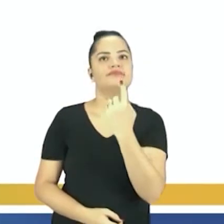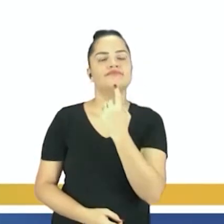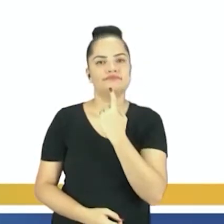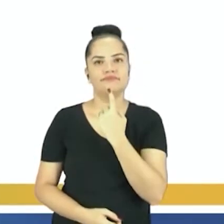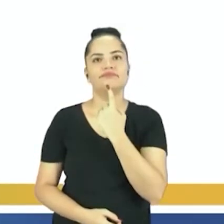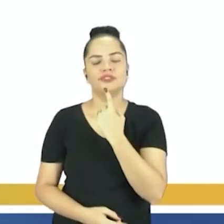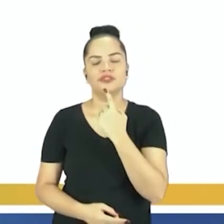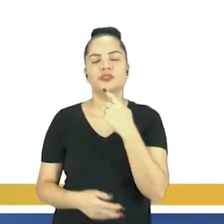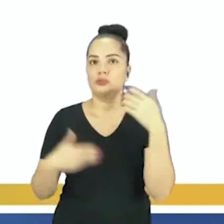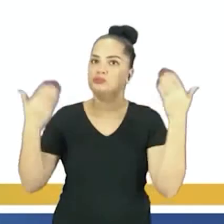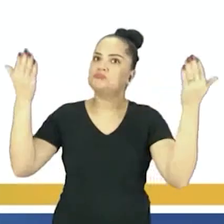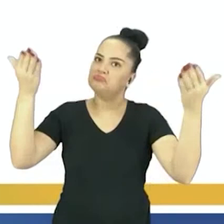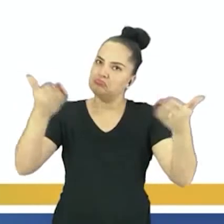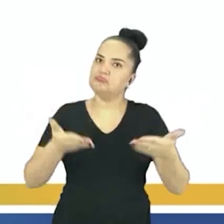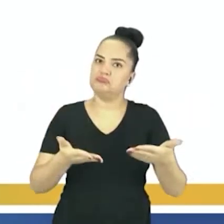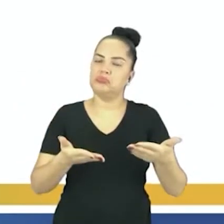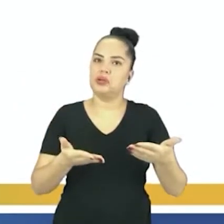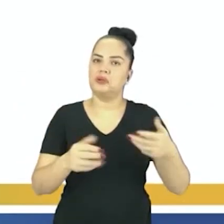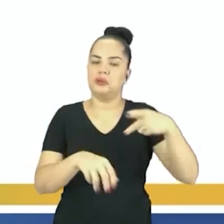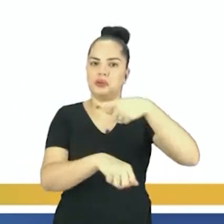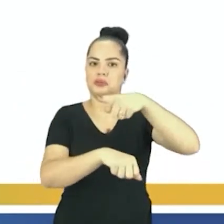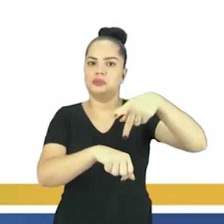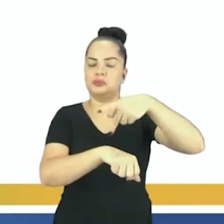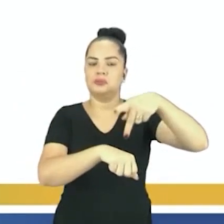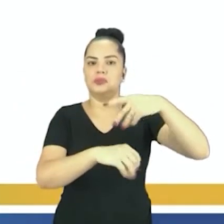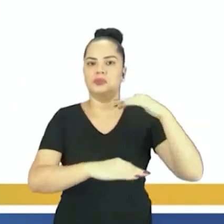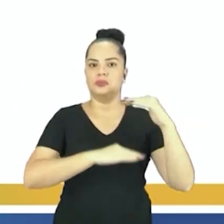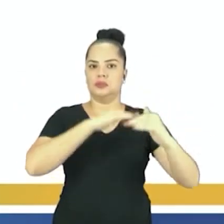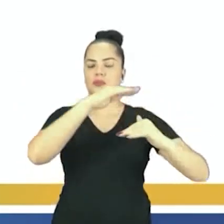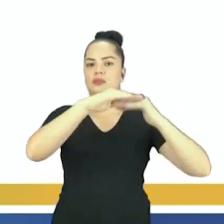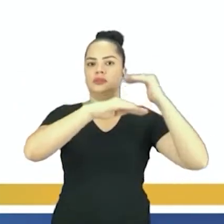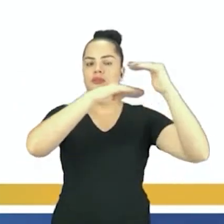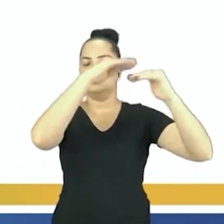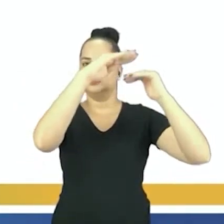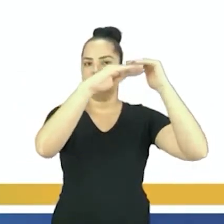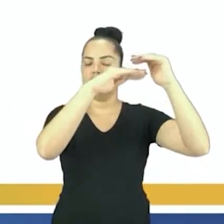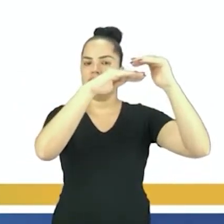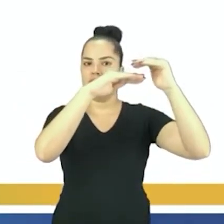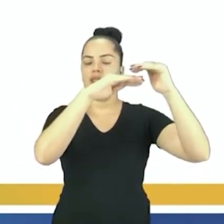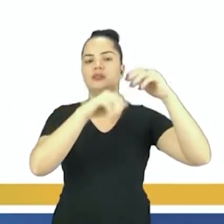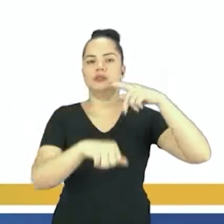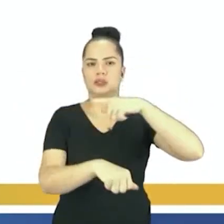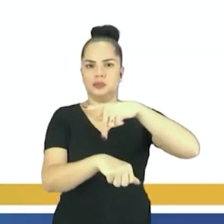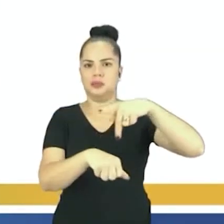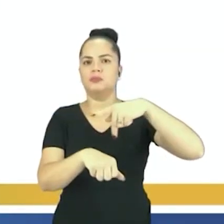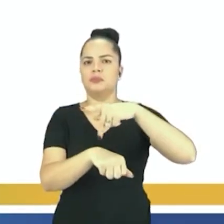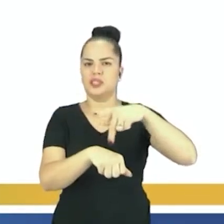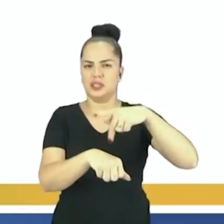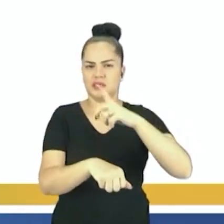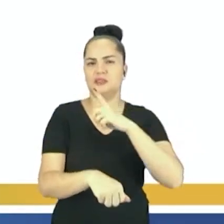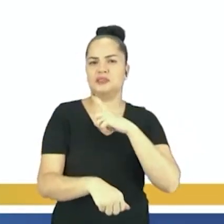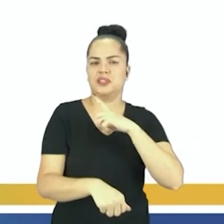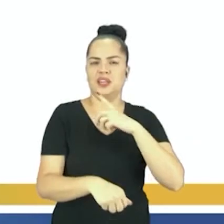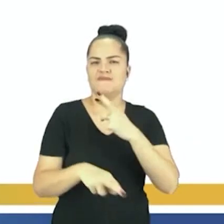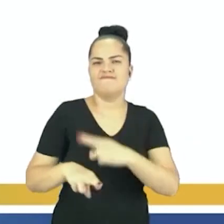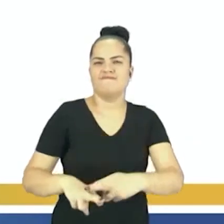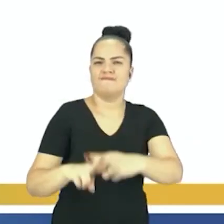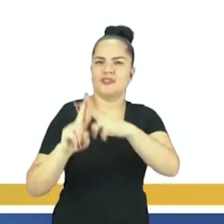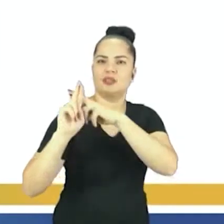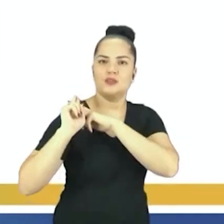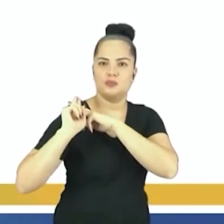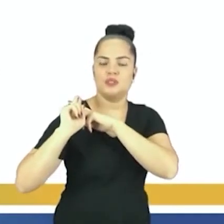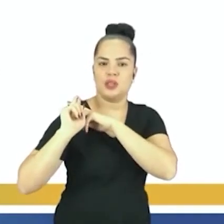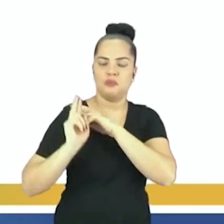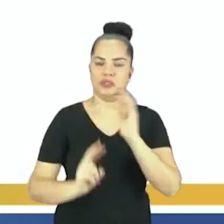mesmo nos dias atuais que falam de países em desenvolvimento. São aqueles países que carregam nas costas os países que são ricos,